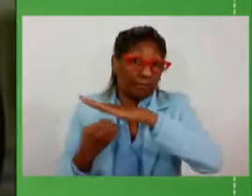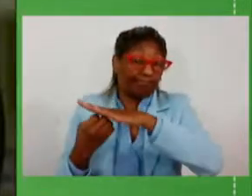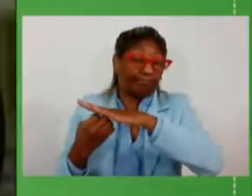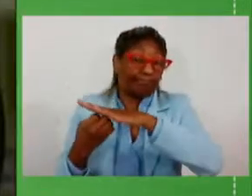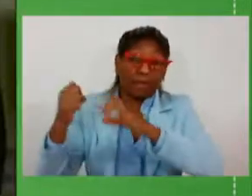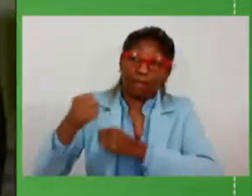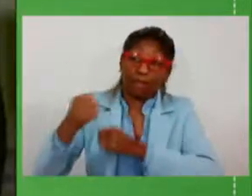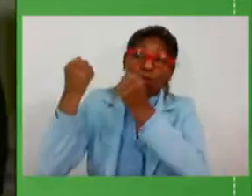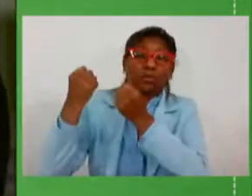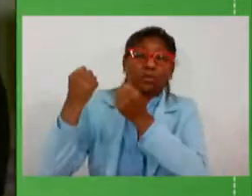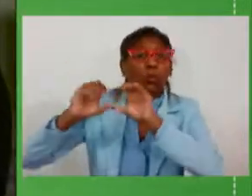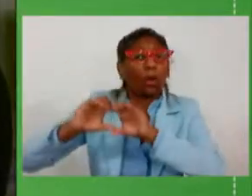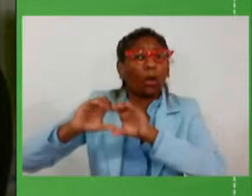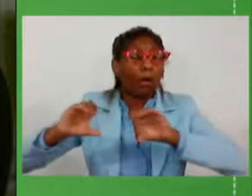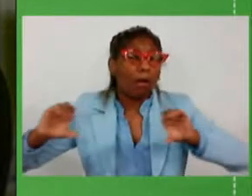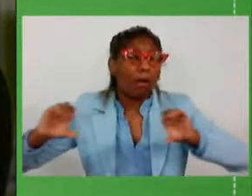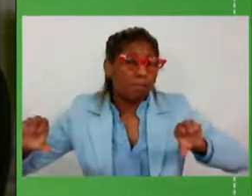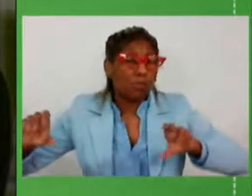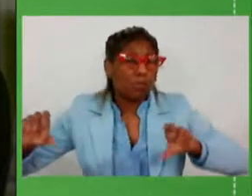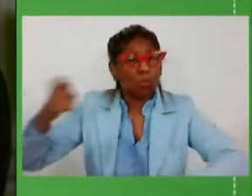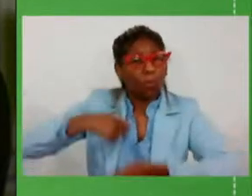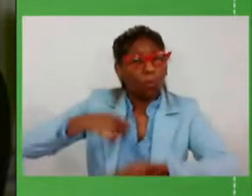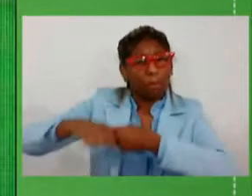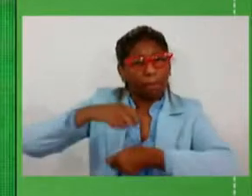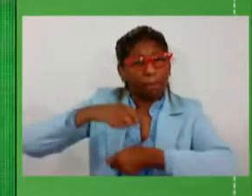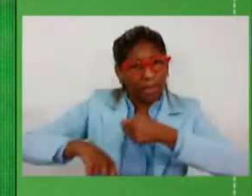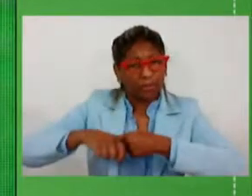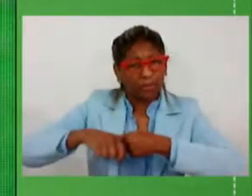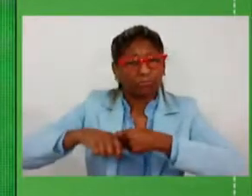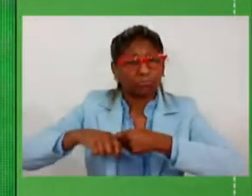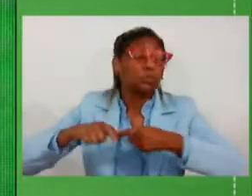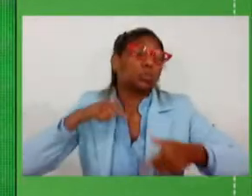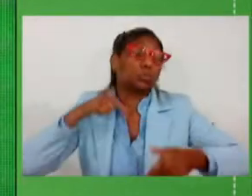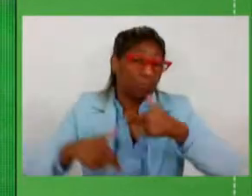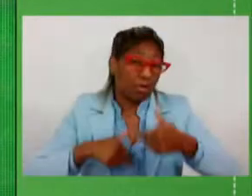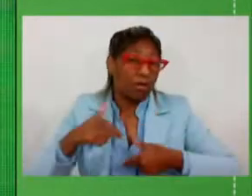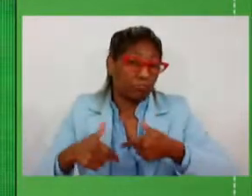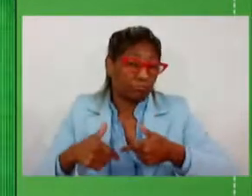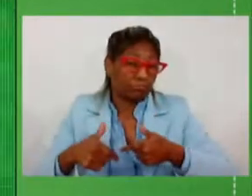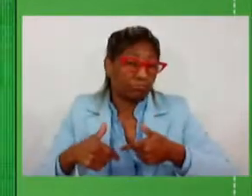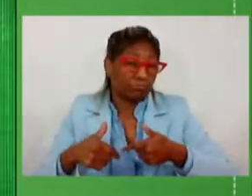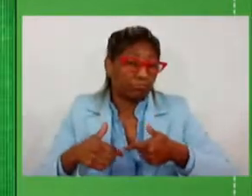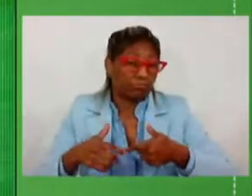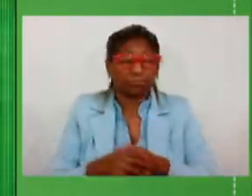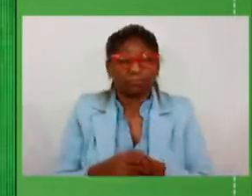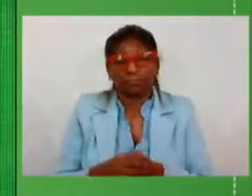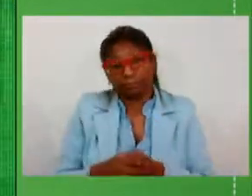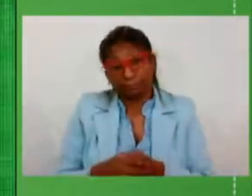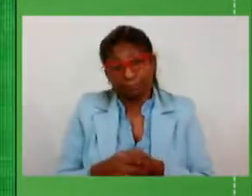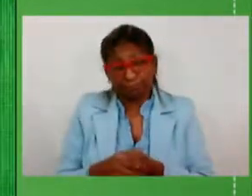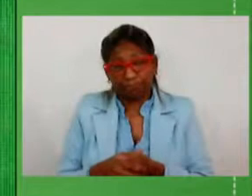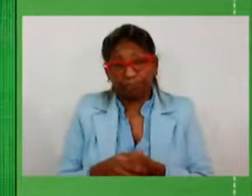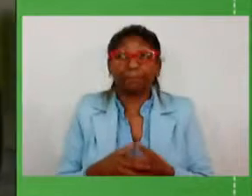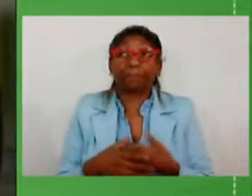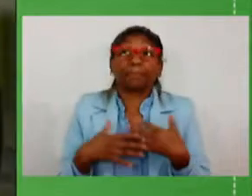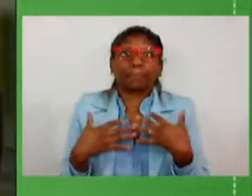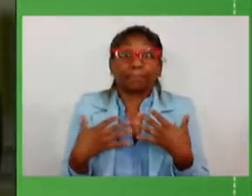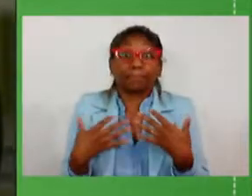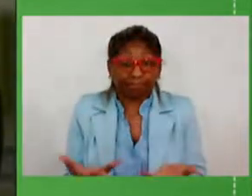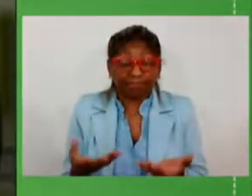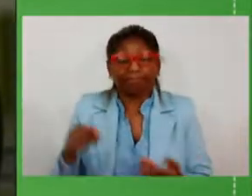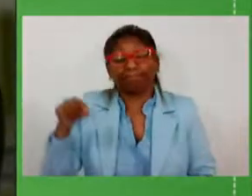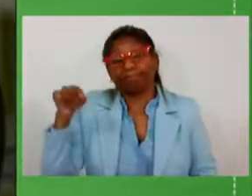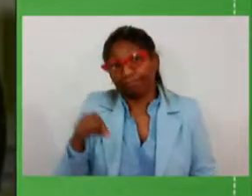campo o comércio e os serviços e foi desta forma está sendo desta forma